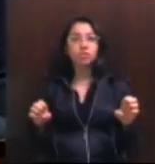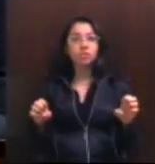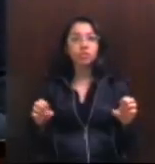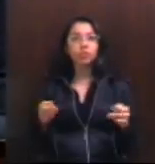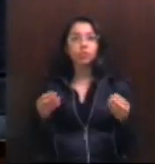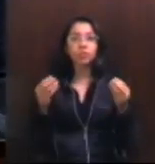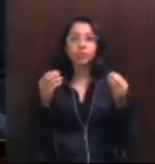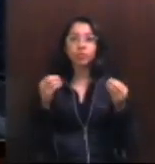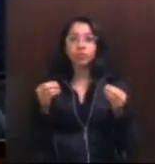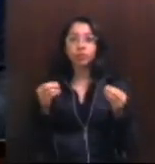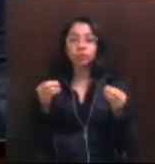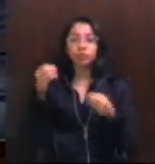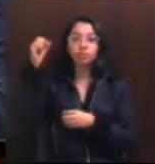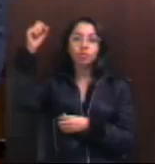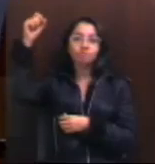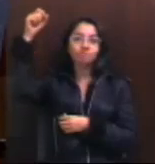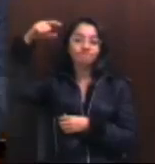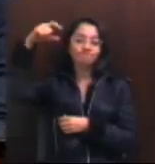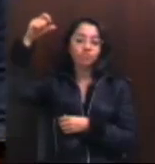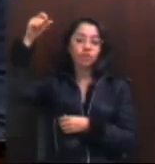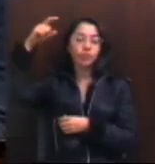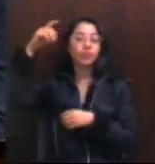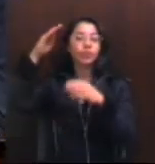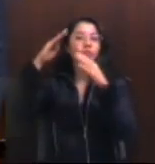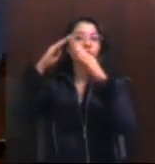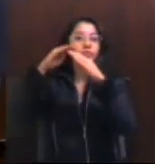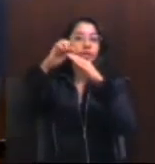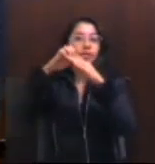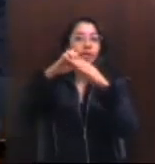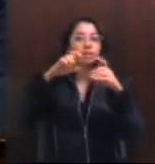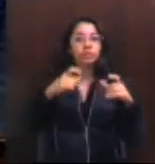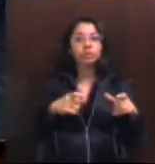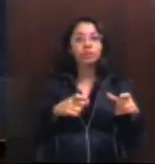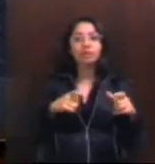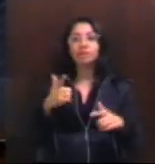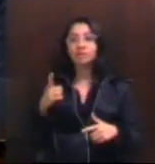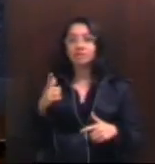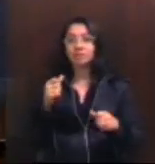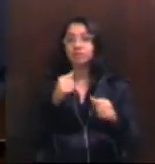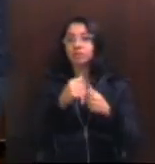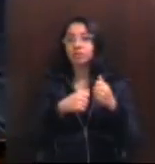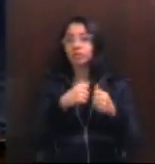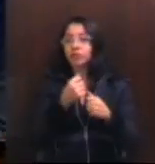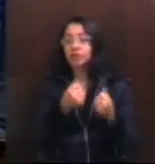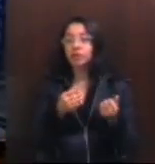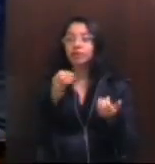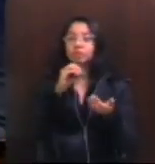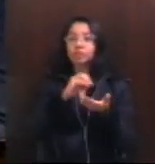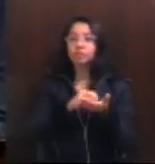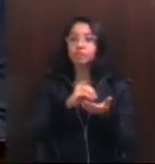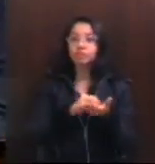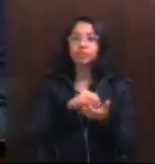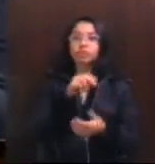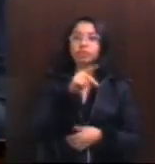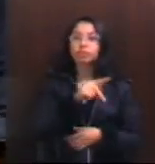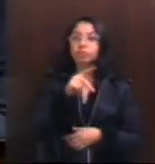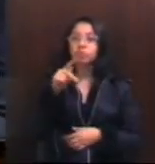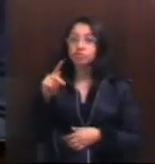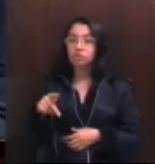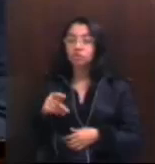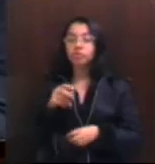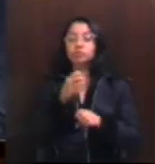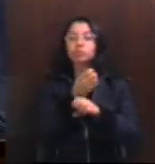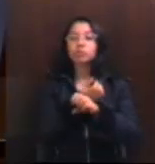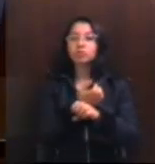como goteiras no telhado, salas de aula sem qualidade, falta de alguns professores para determinadas disciplinas. E